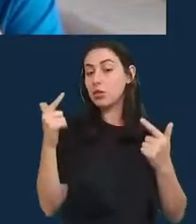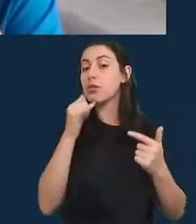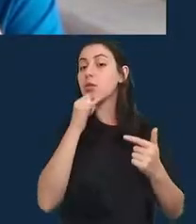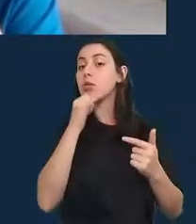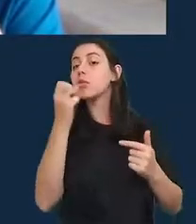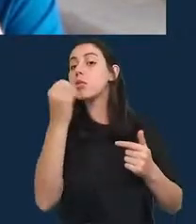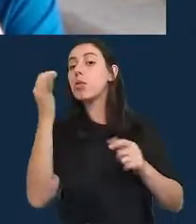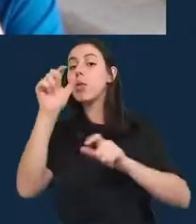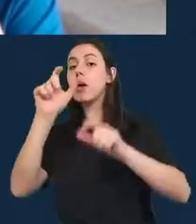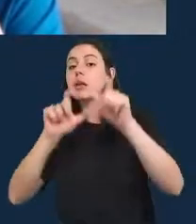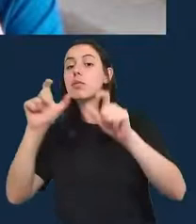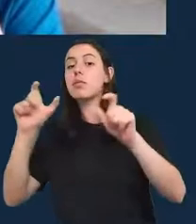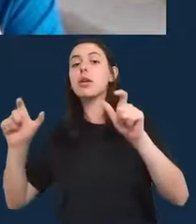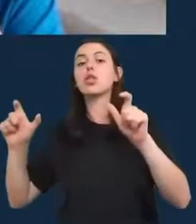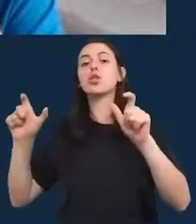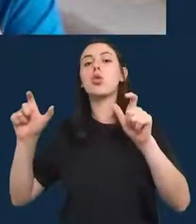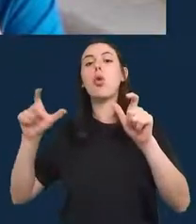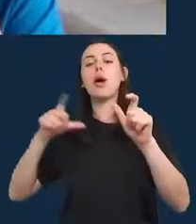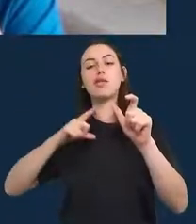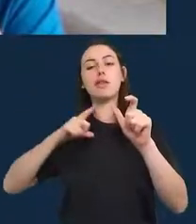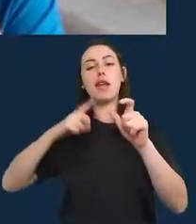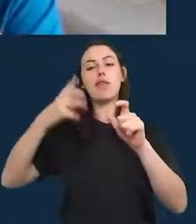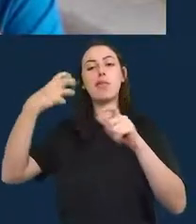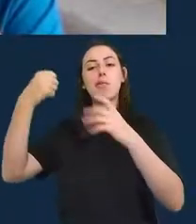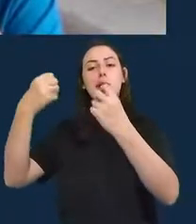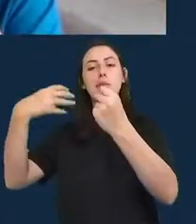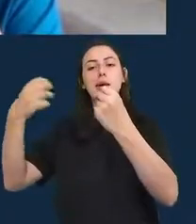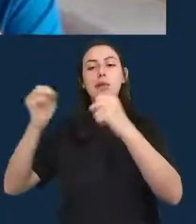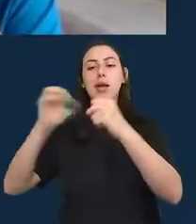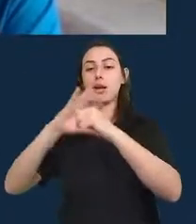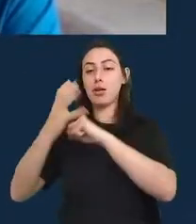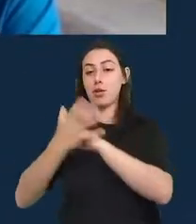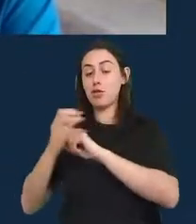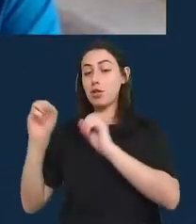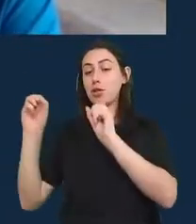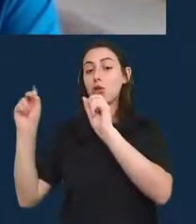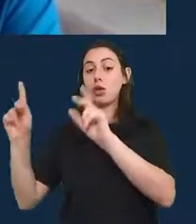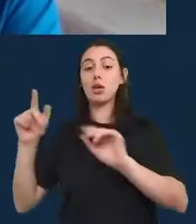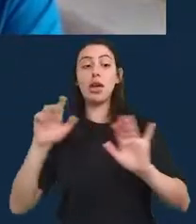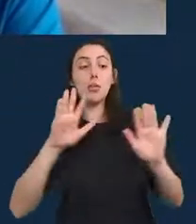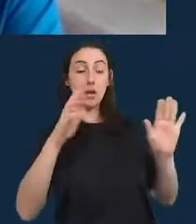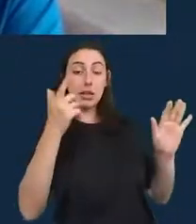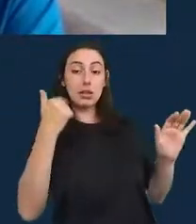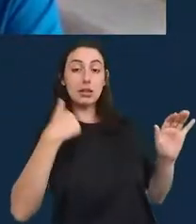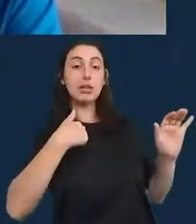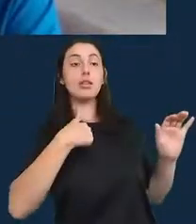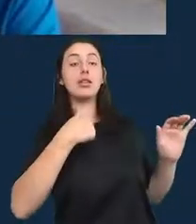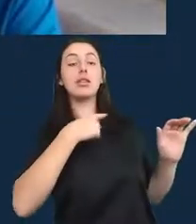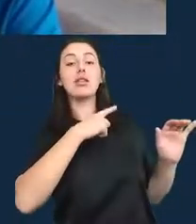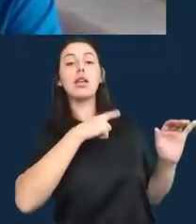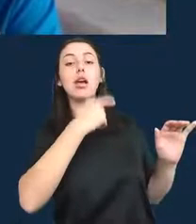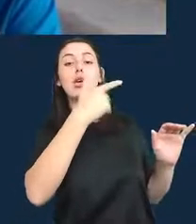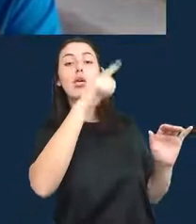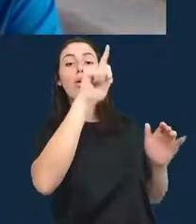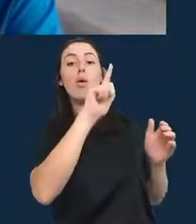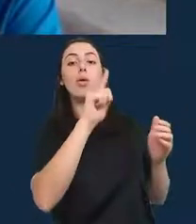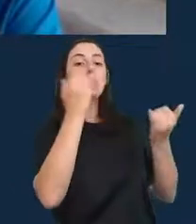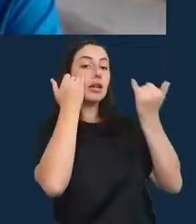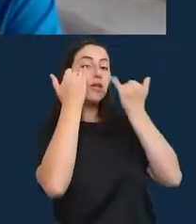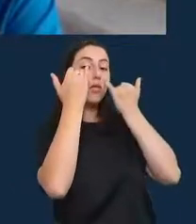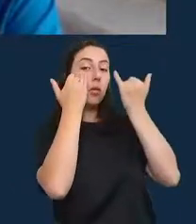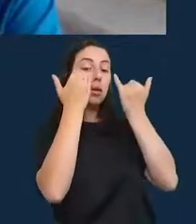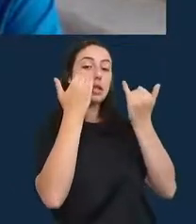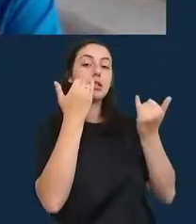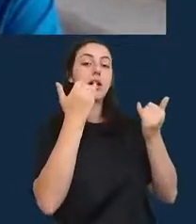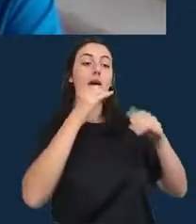num dado país, num dado dia, aí eu tenho uma indicação de que talvez a qualidade dos dados que saem desse país não é boa, não é